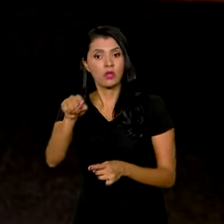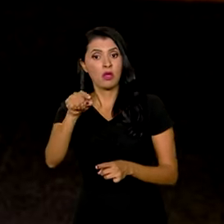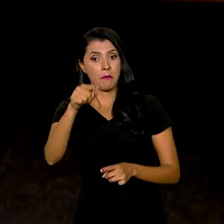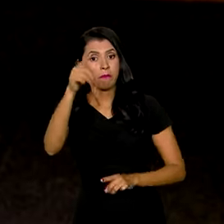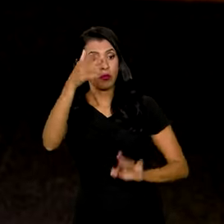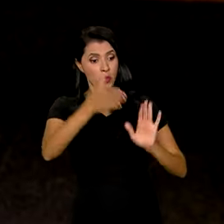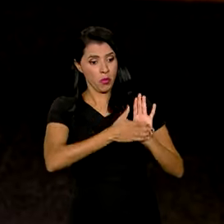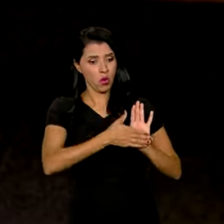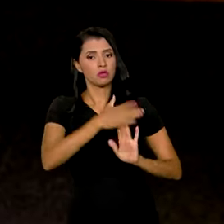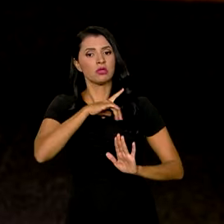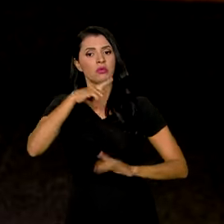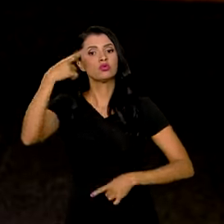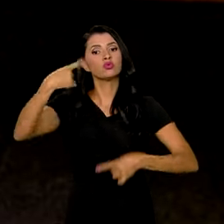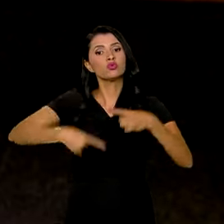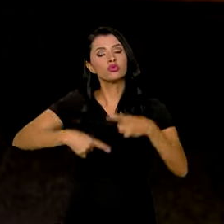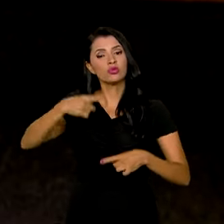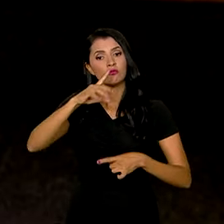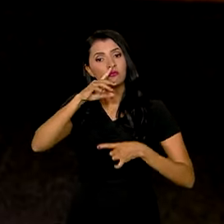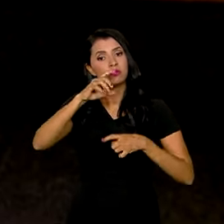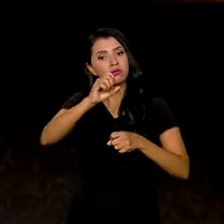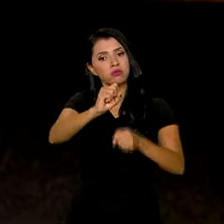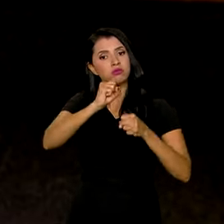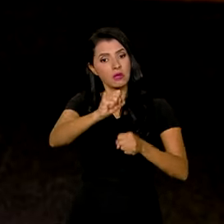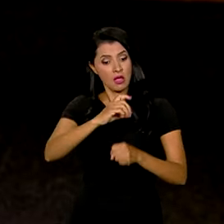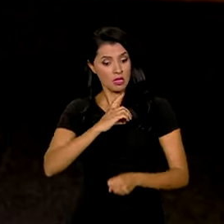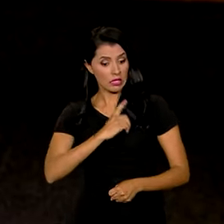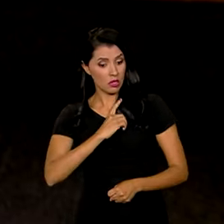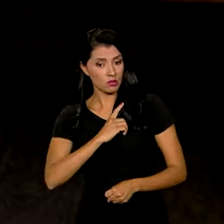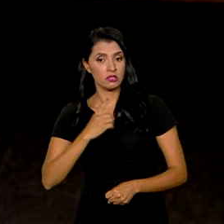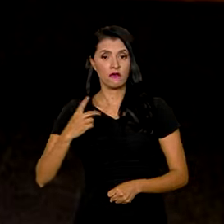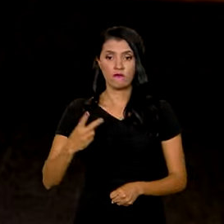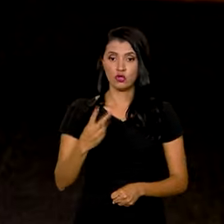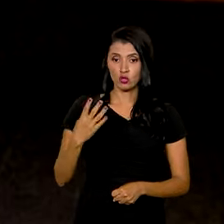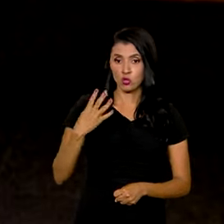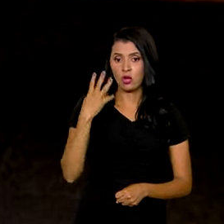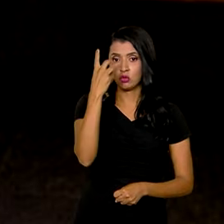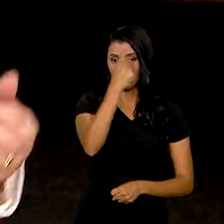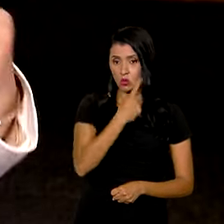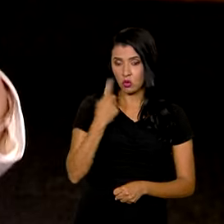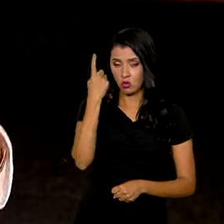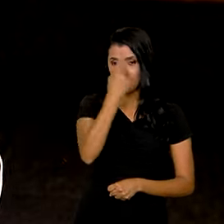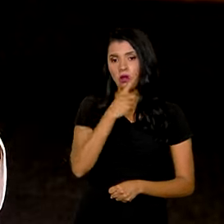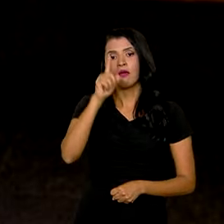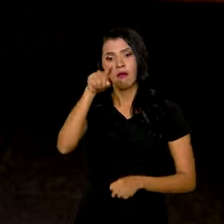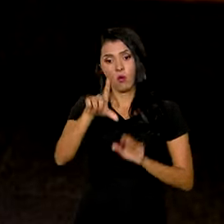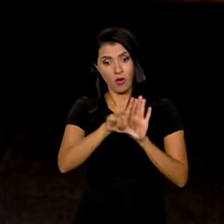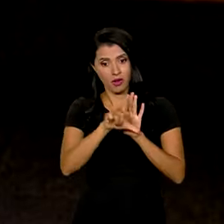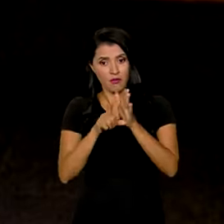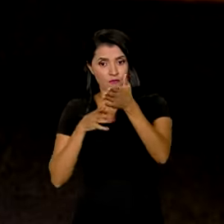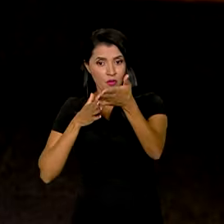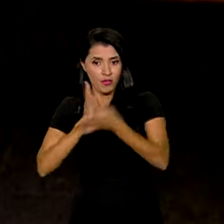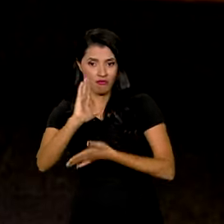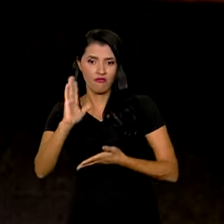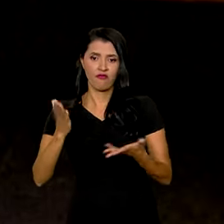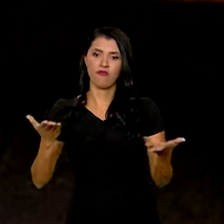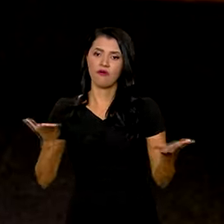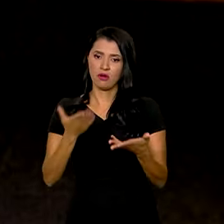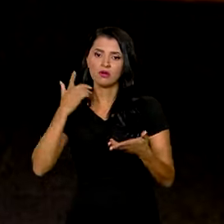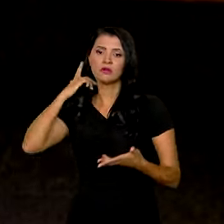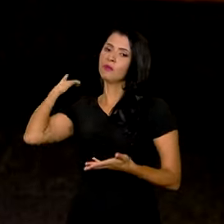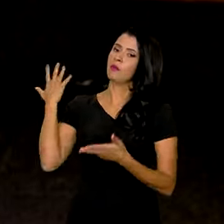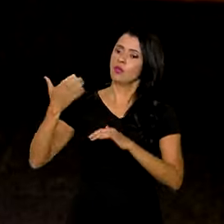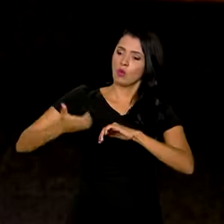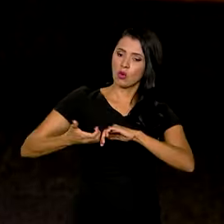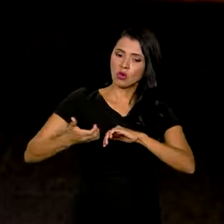discutindo a questão do fortalecimento das delegacias 24 horas, que é uma lei que foi aprovada agora no